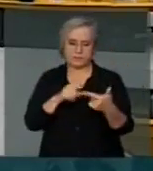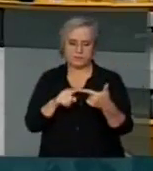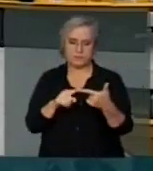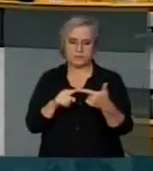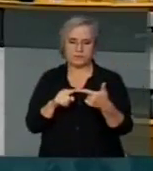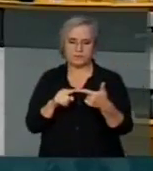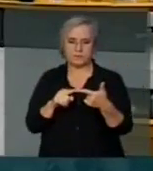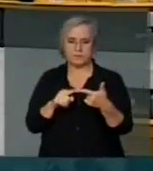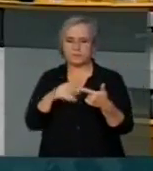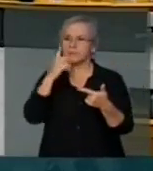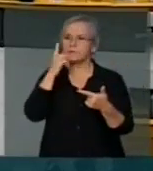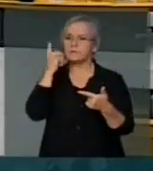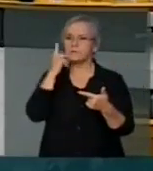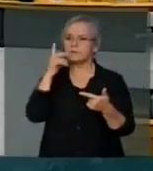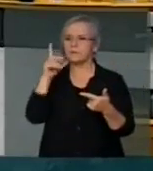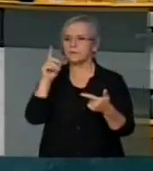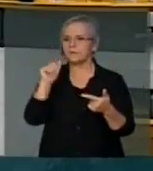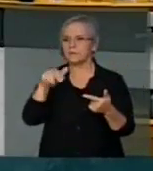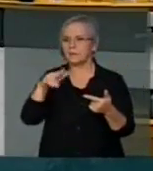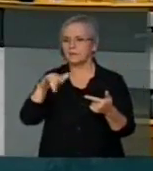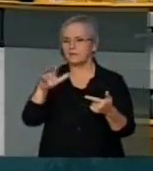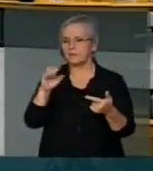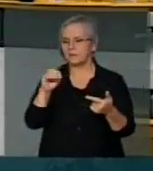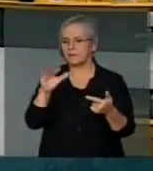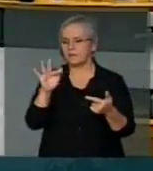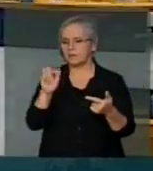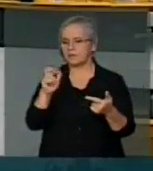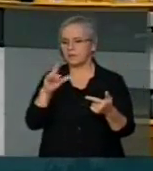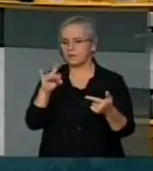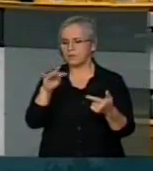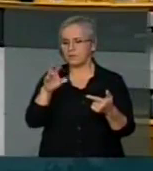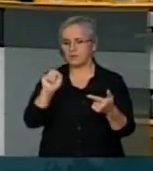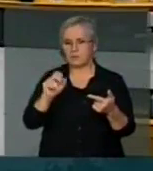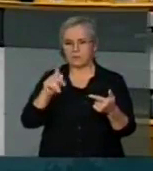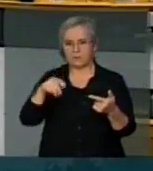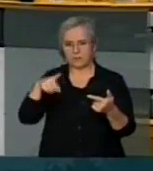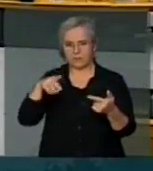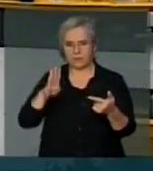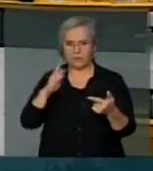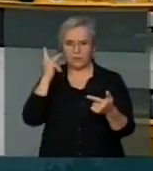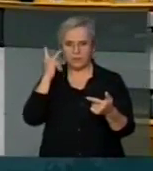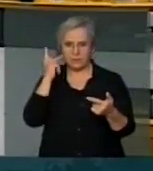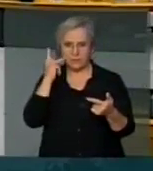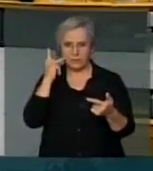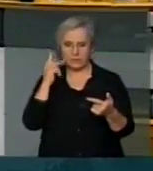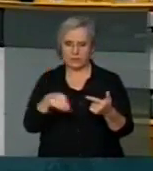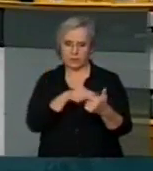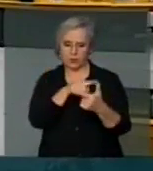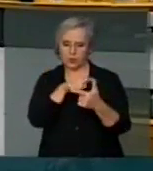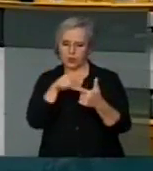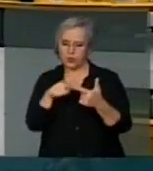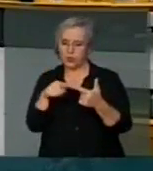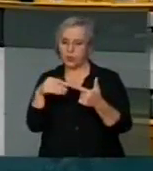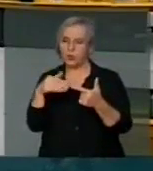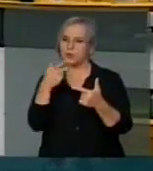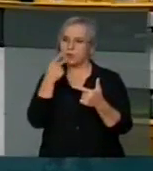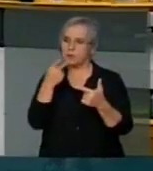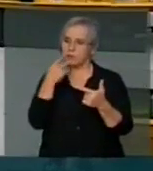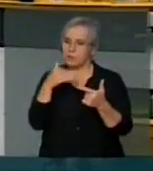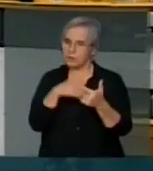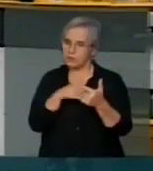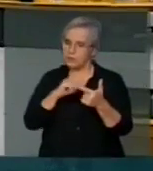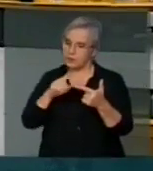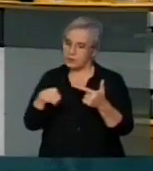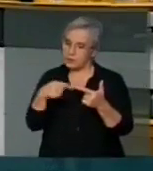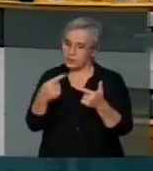pequeno expediente, o deputado Danilo Forte, do PMDB do Ceará. Então, os dois últimos oradores para o